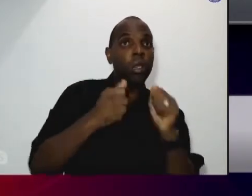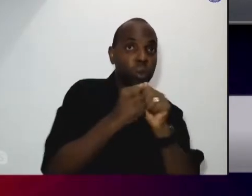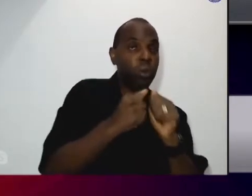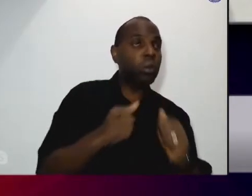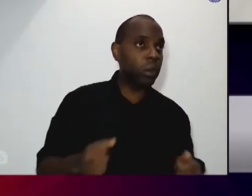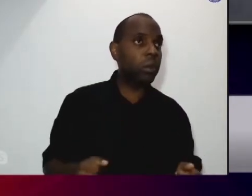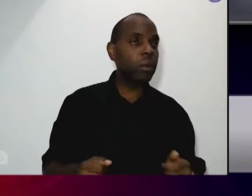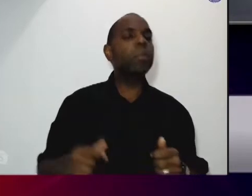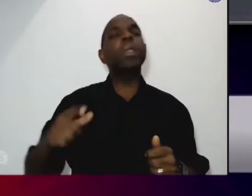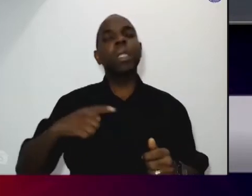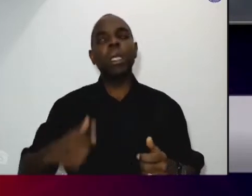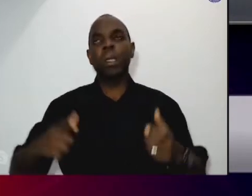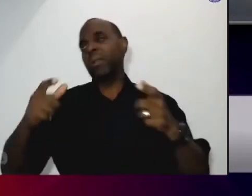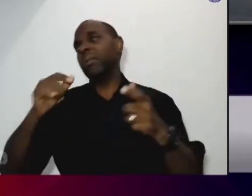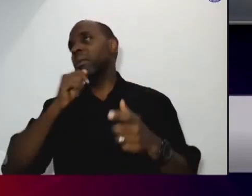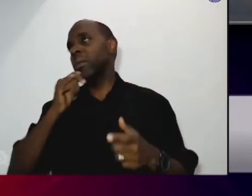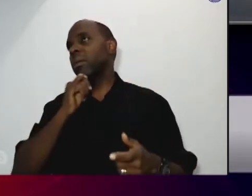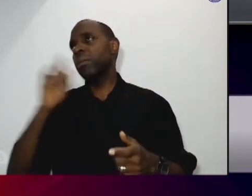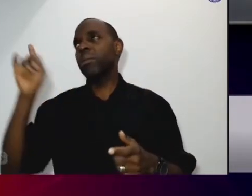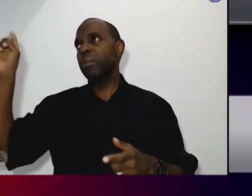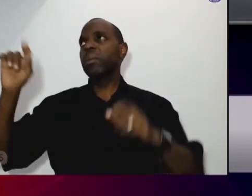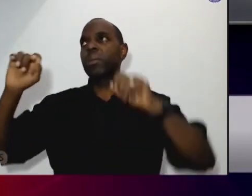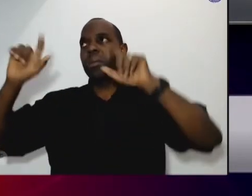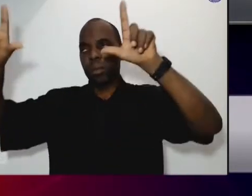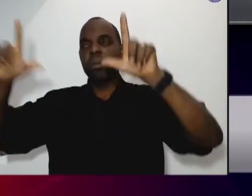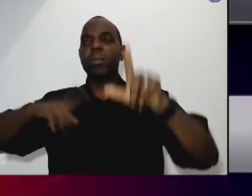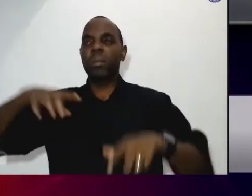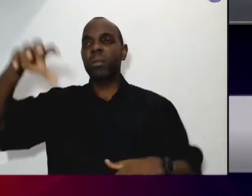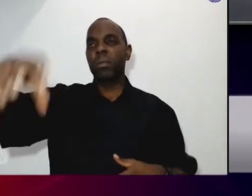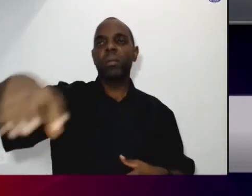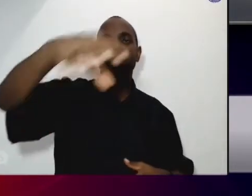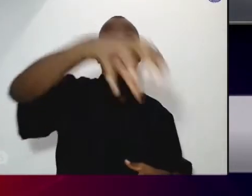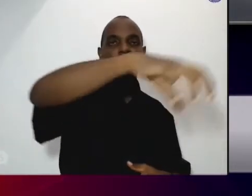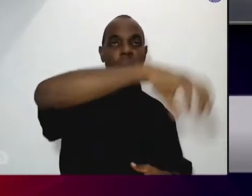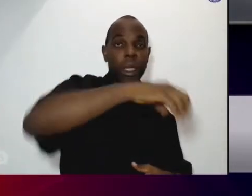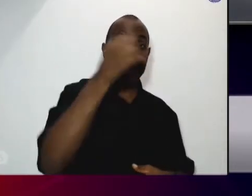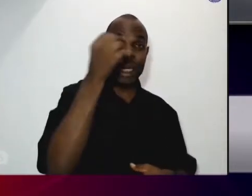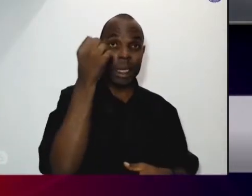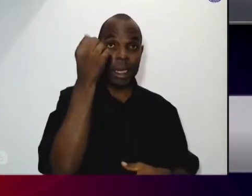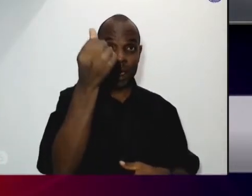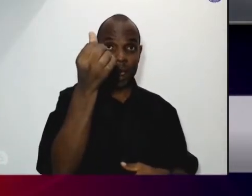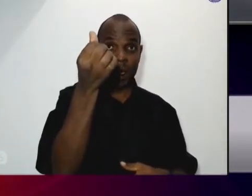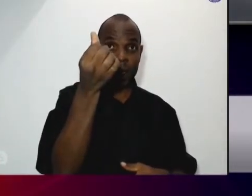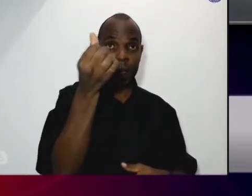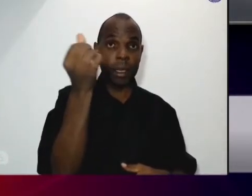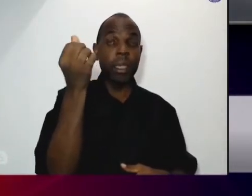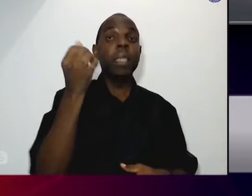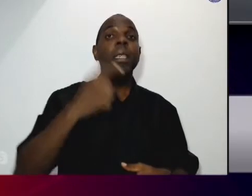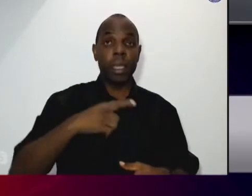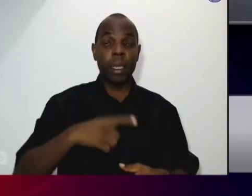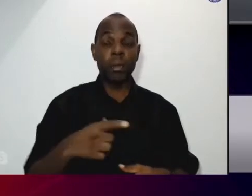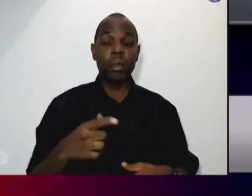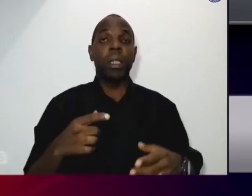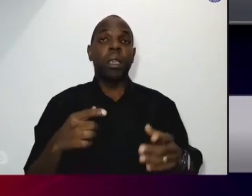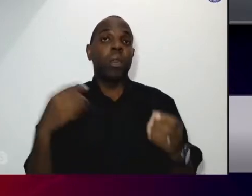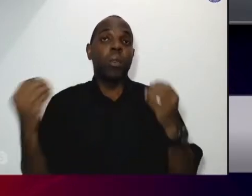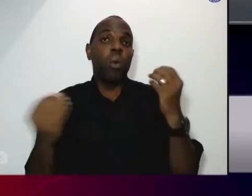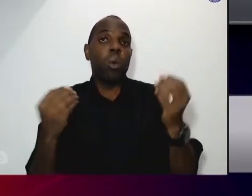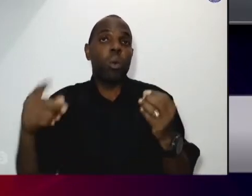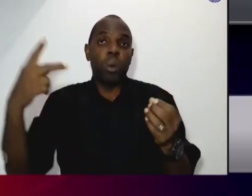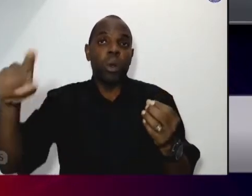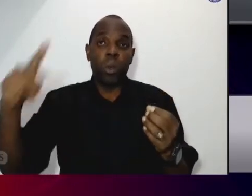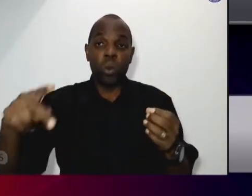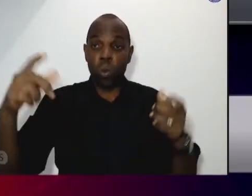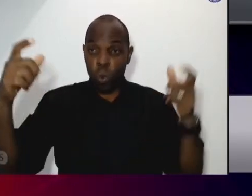nos bairros alguns bairros nós fizemos seis bairros o ciclo de diálogo para diagnosticar a situação do bairro para a gente